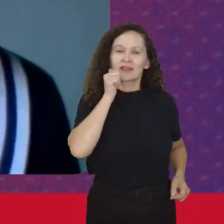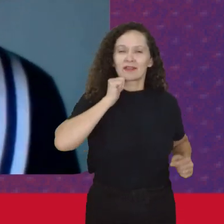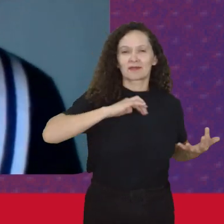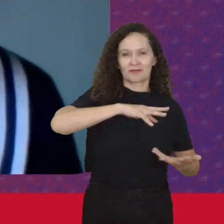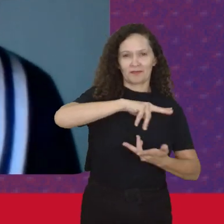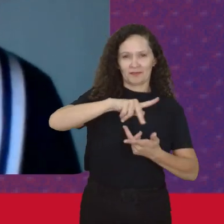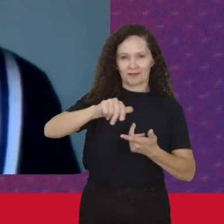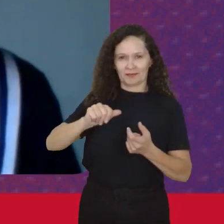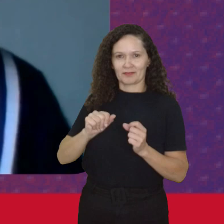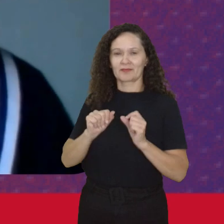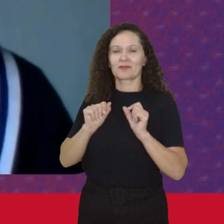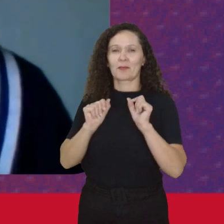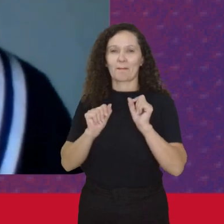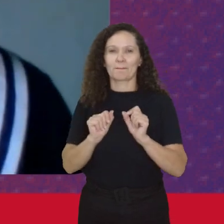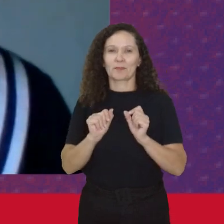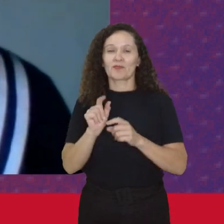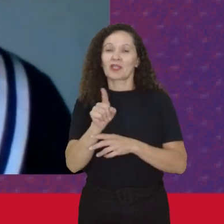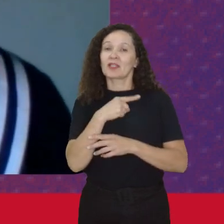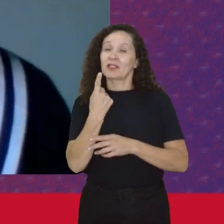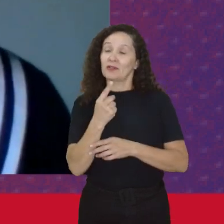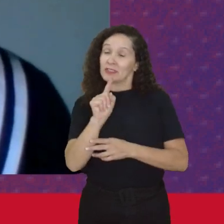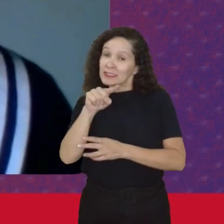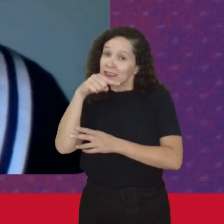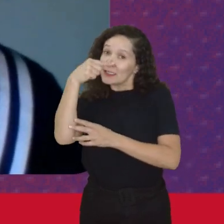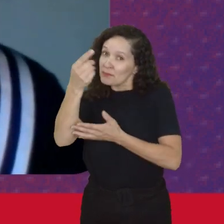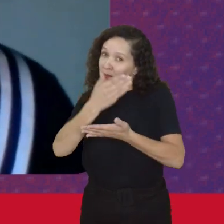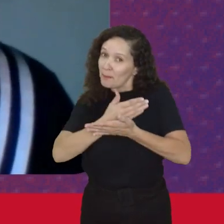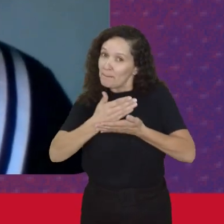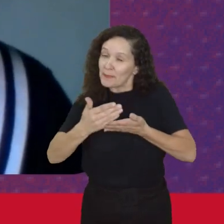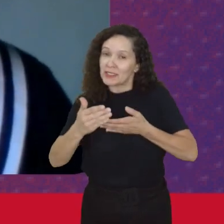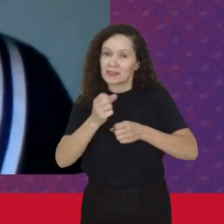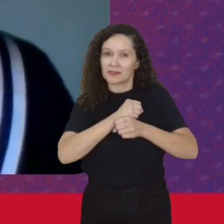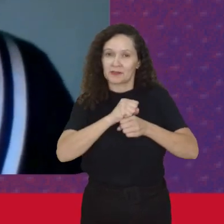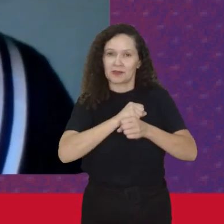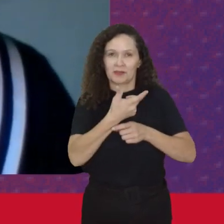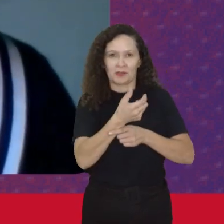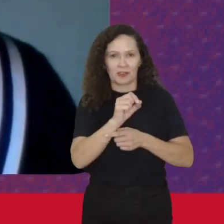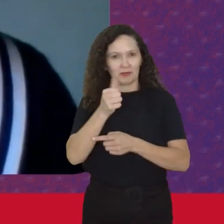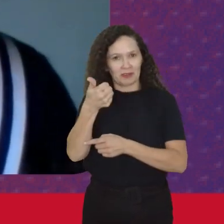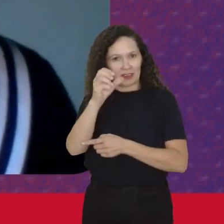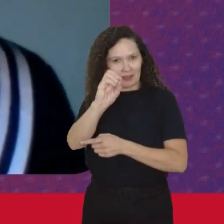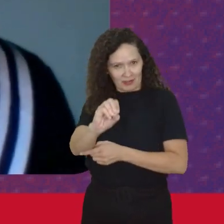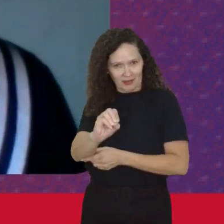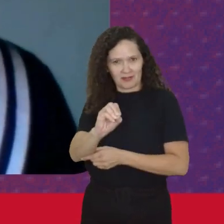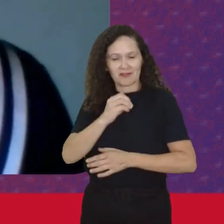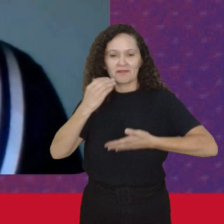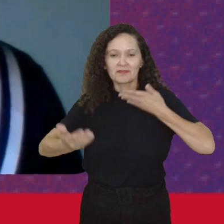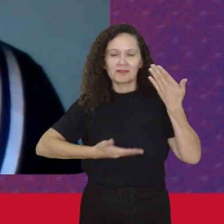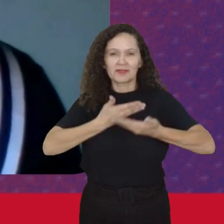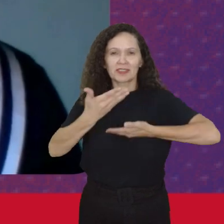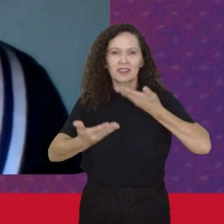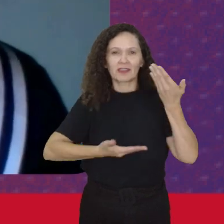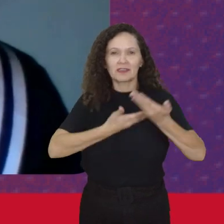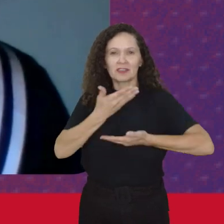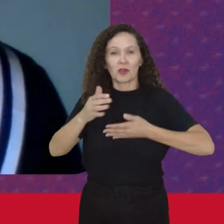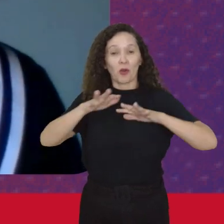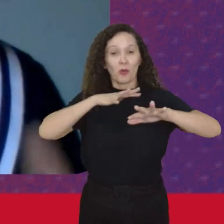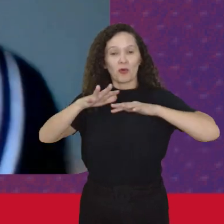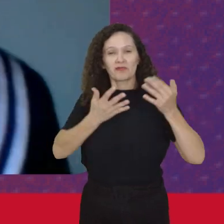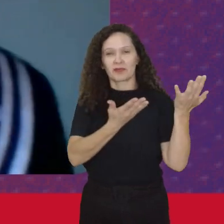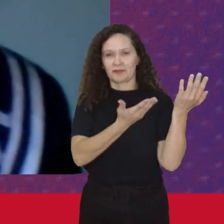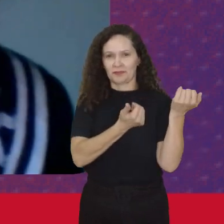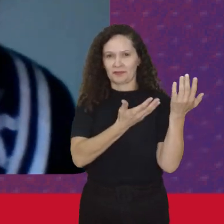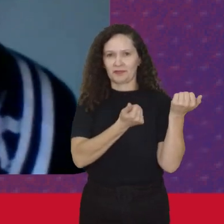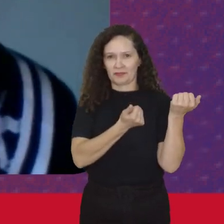E aí A partir Principalmente De 2010 Essa ampliação Do movimento Na juventude